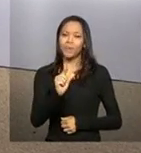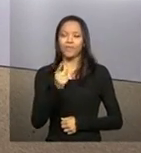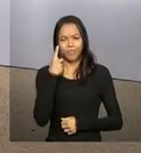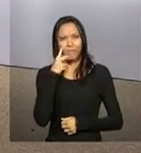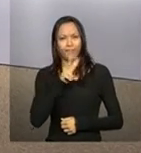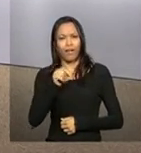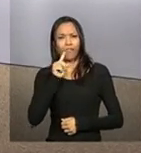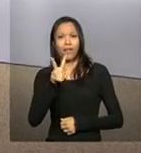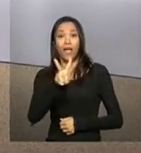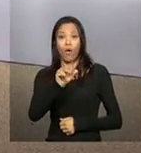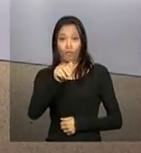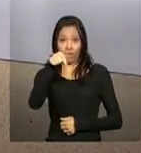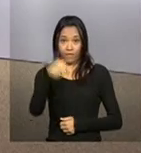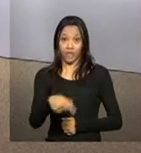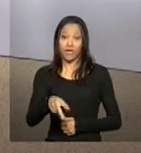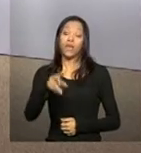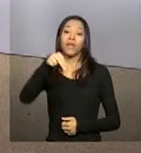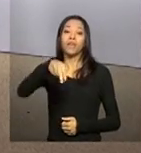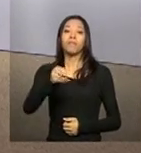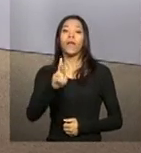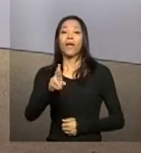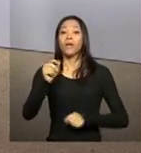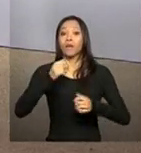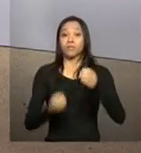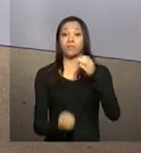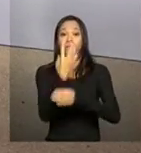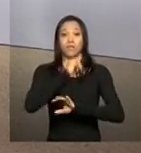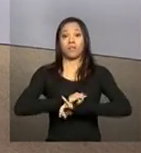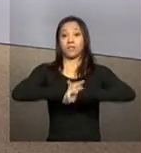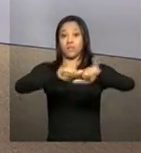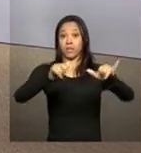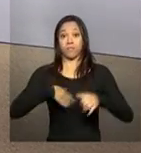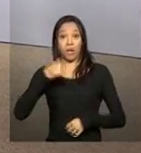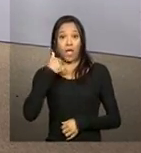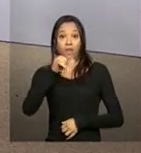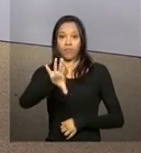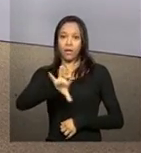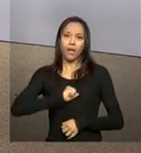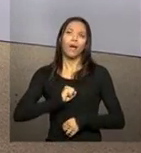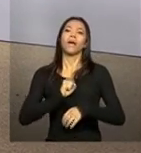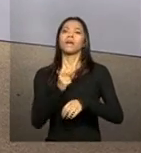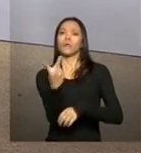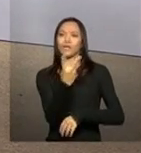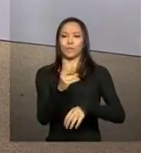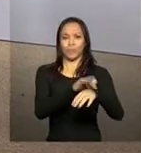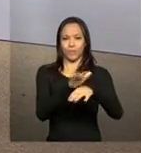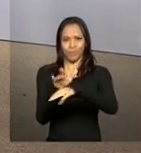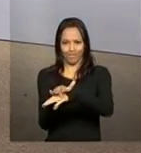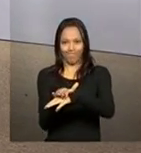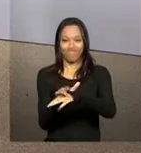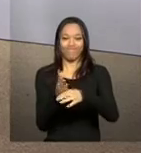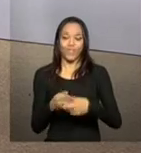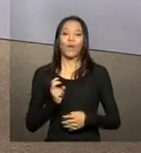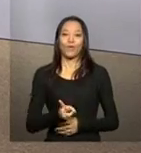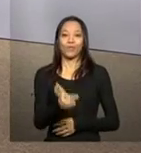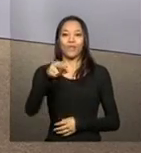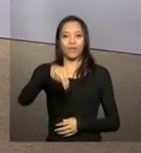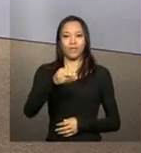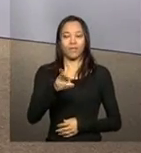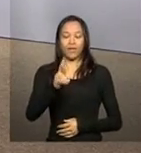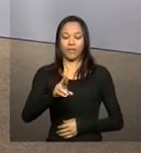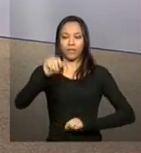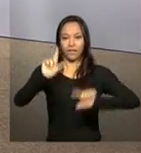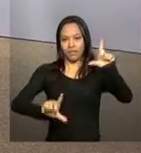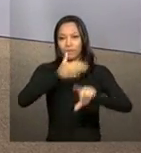você acompanha ao vivo aqui pela NBR o lançamento da campanha nacional de prevenção à dengue e a febre chikungunya. Continue com a gente